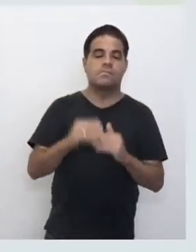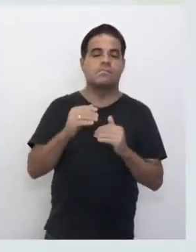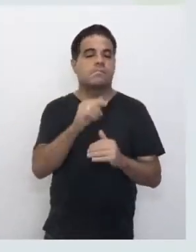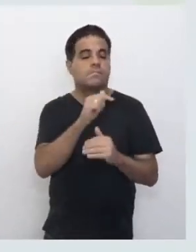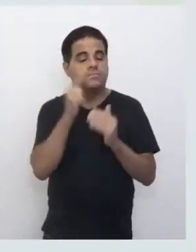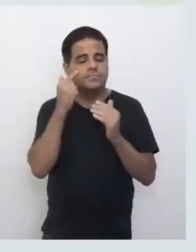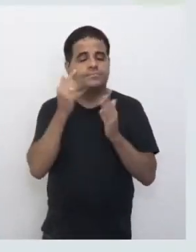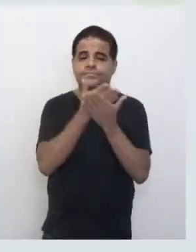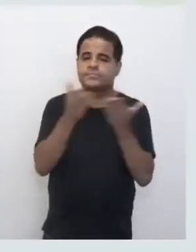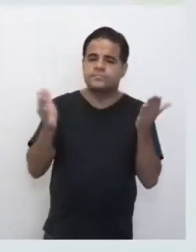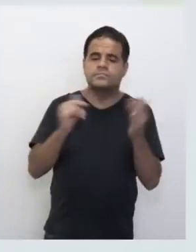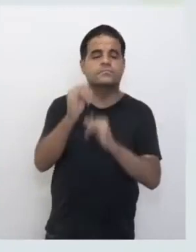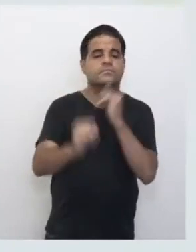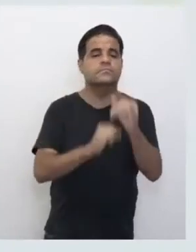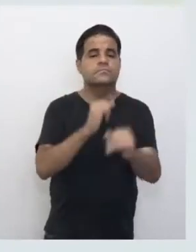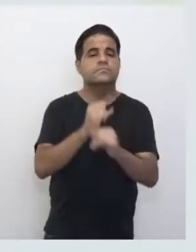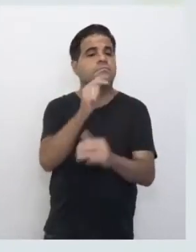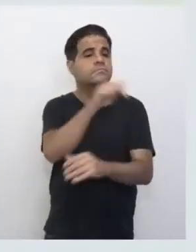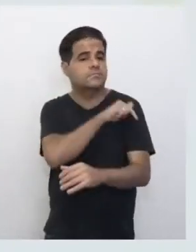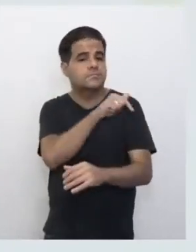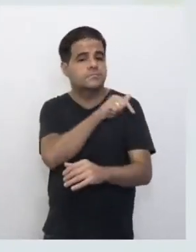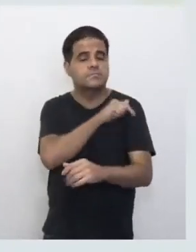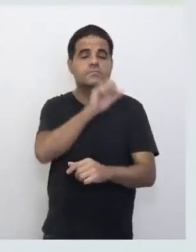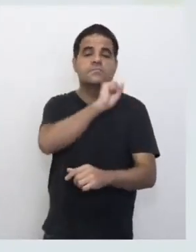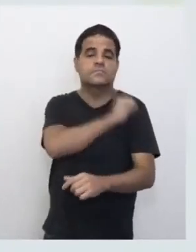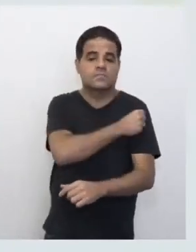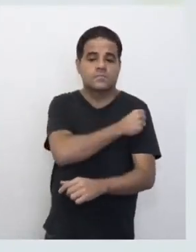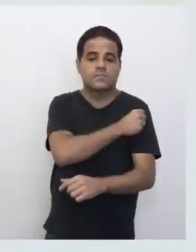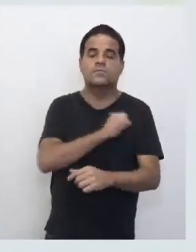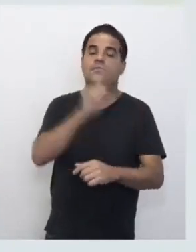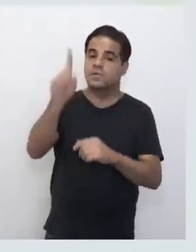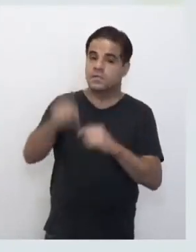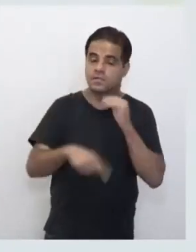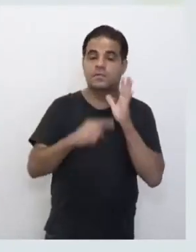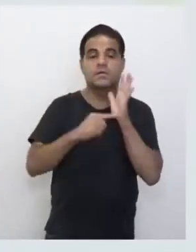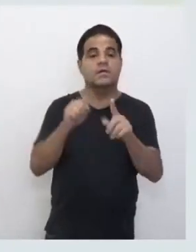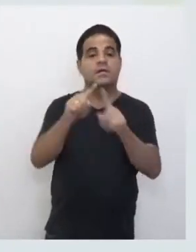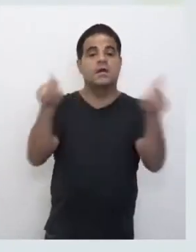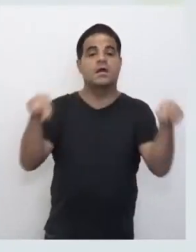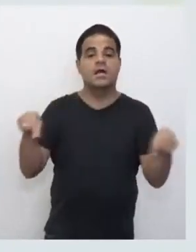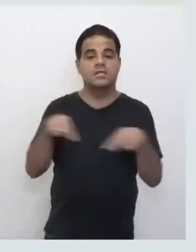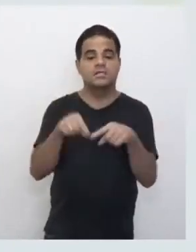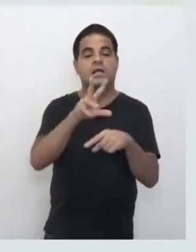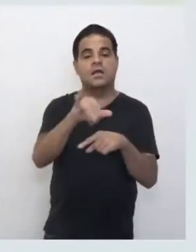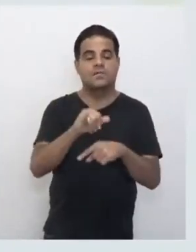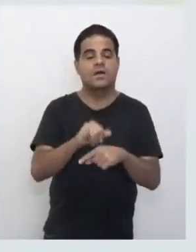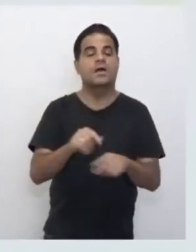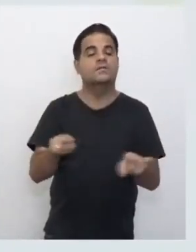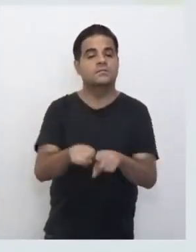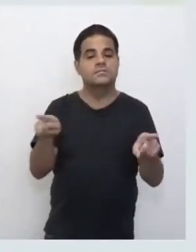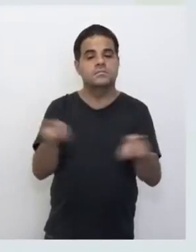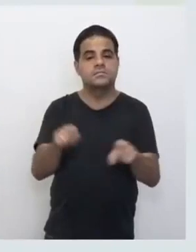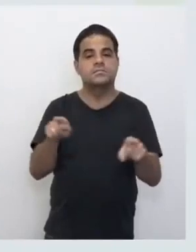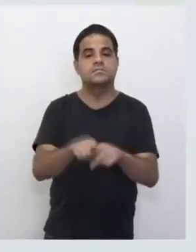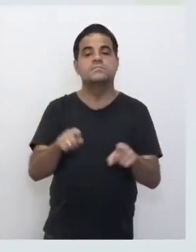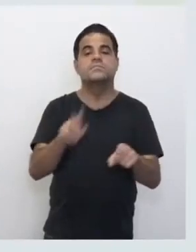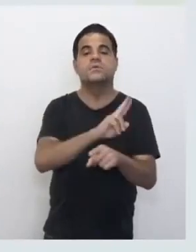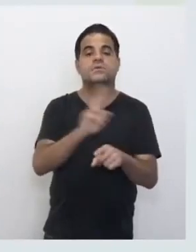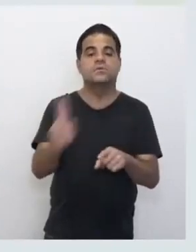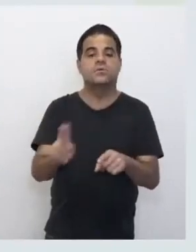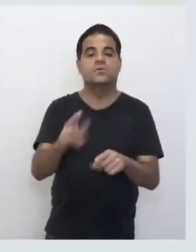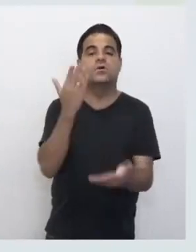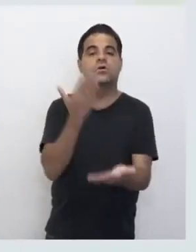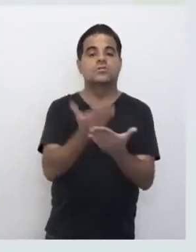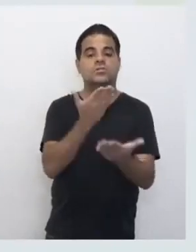o do sétimo ano e o oitavo ano, que é a sala que ele vai, inclusive aqui o nome da